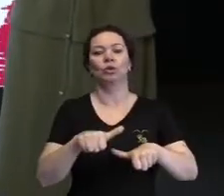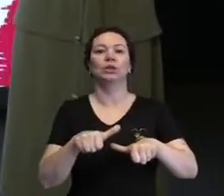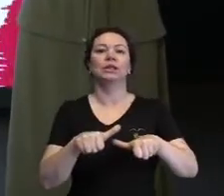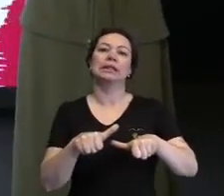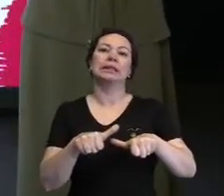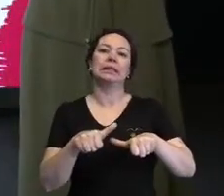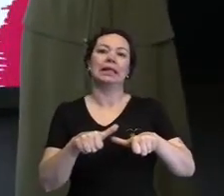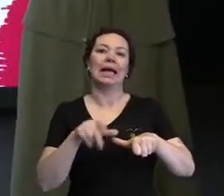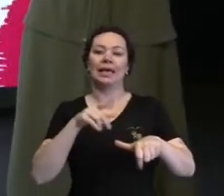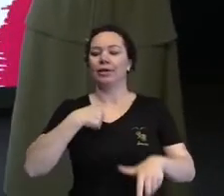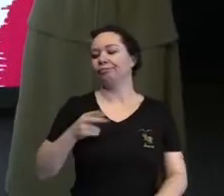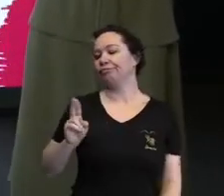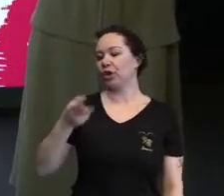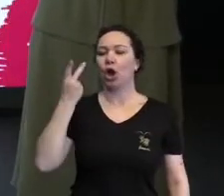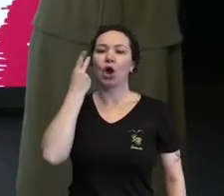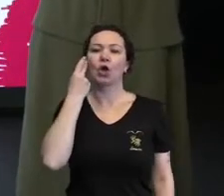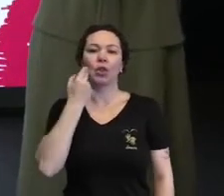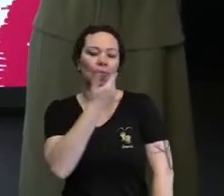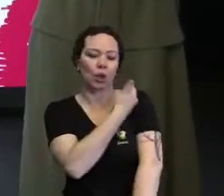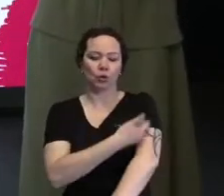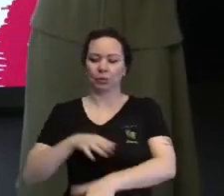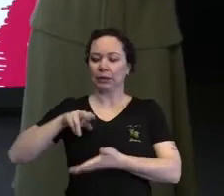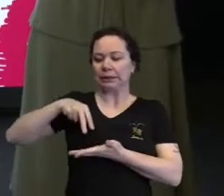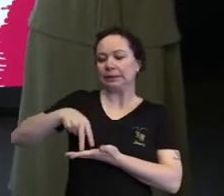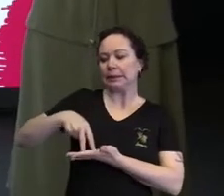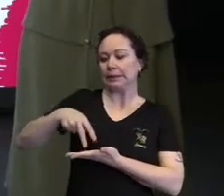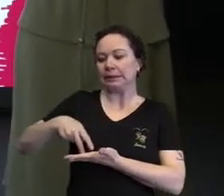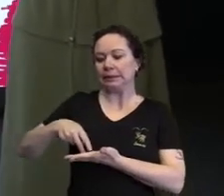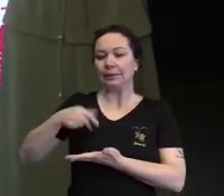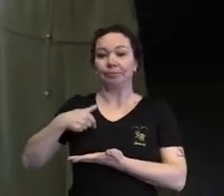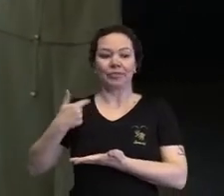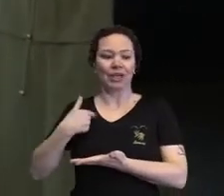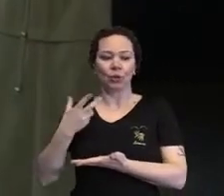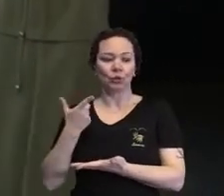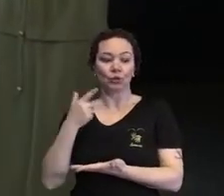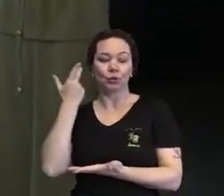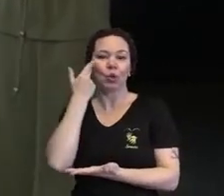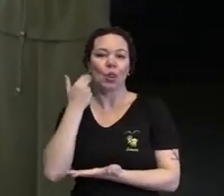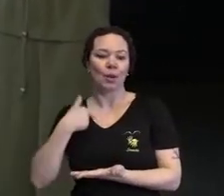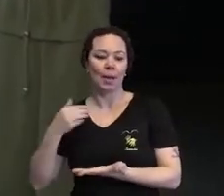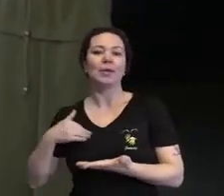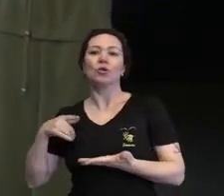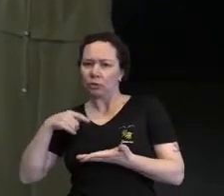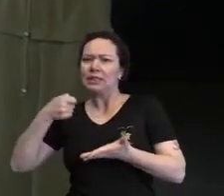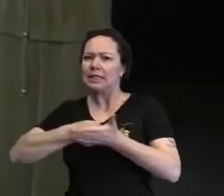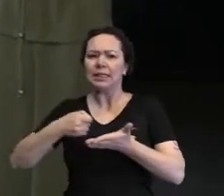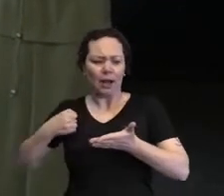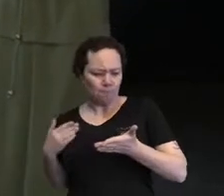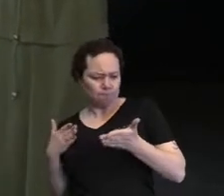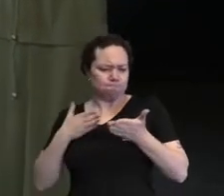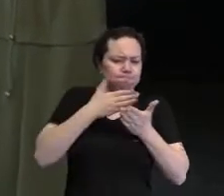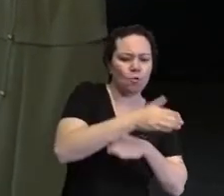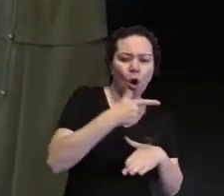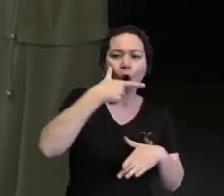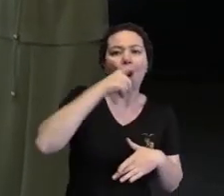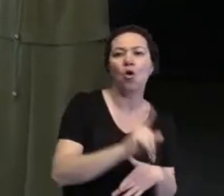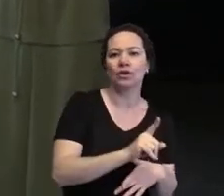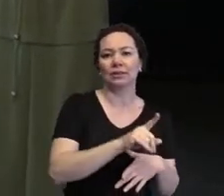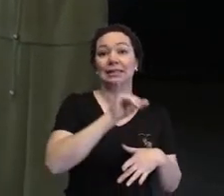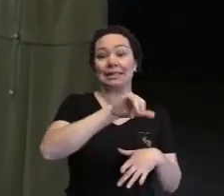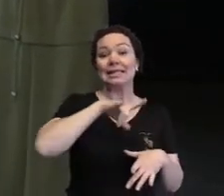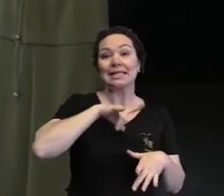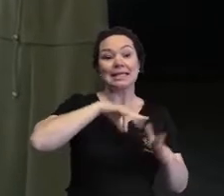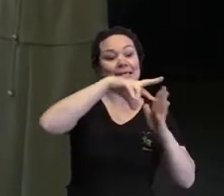da zona de conforto. E, mesmo que seja algo que já existe, mas que a gente põe o nosso DNA ali e faz sentido para o outro,